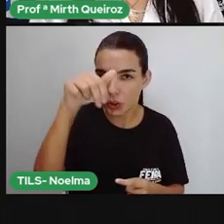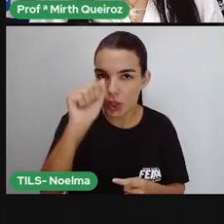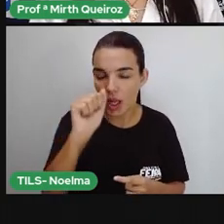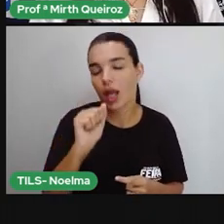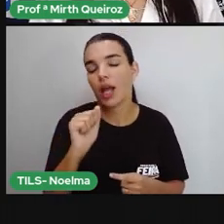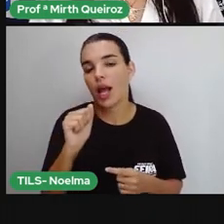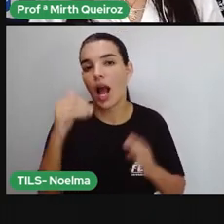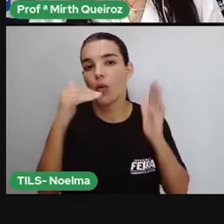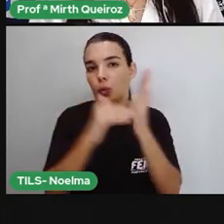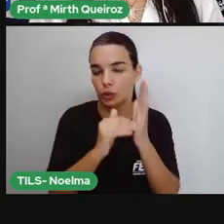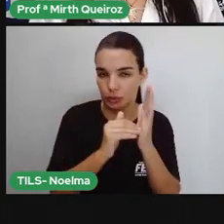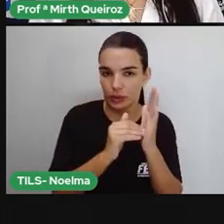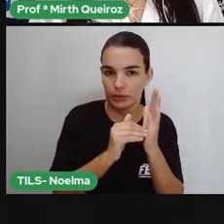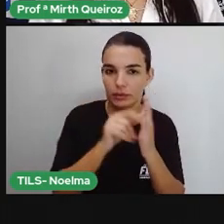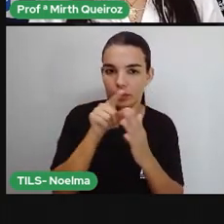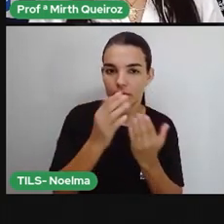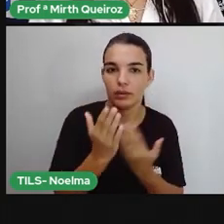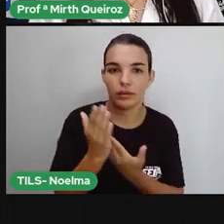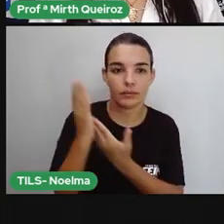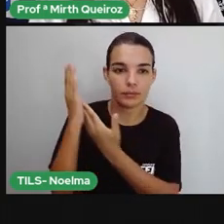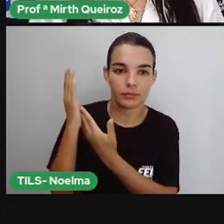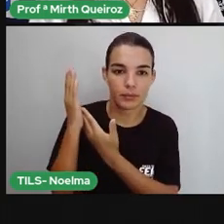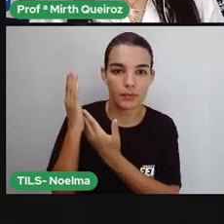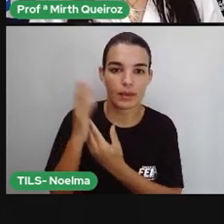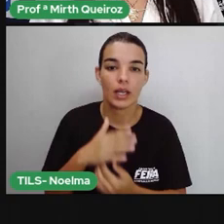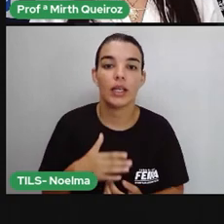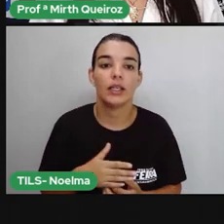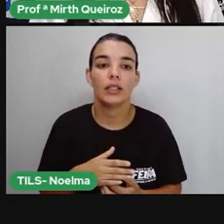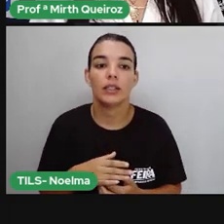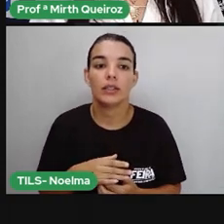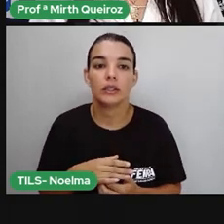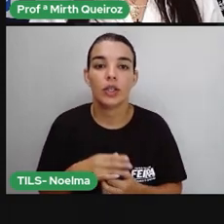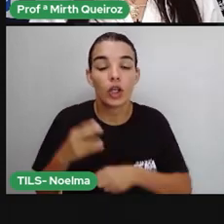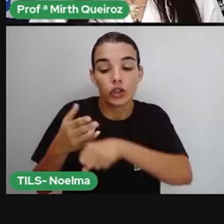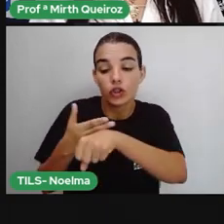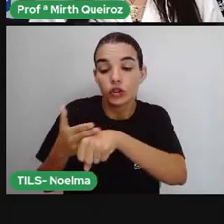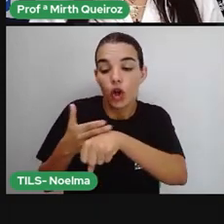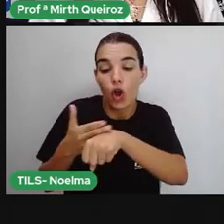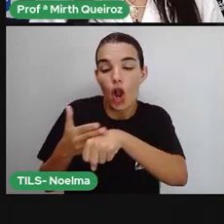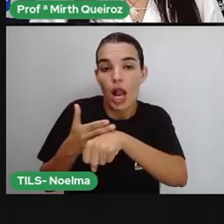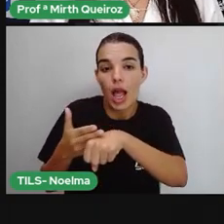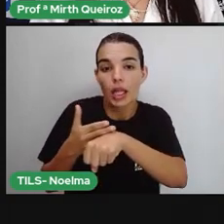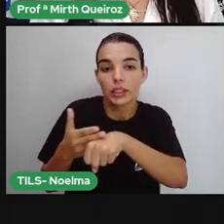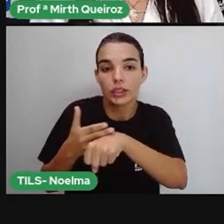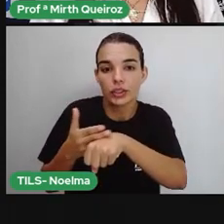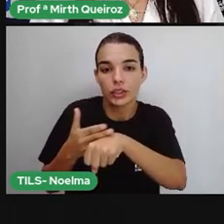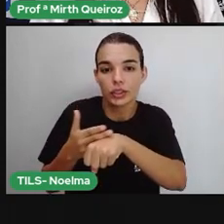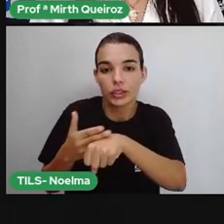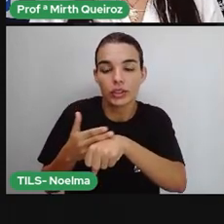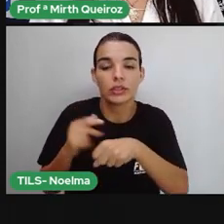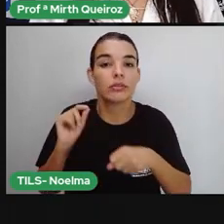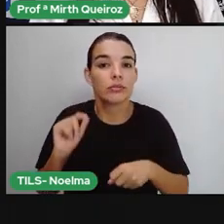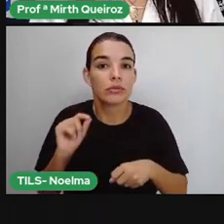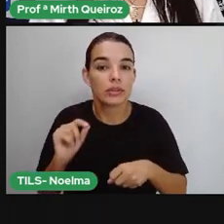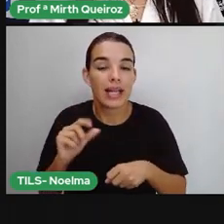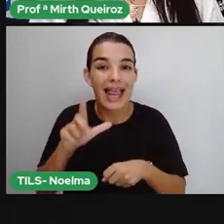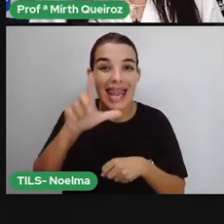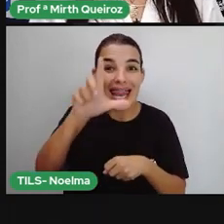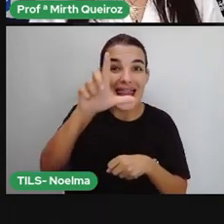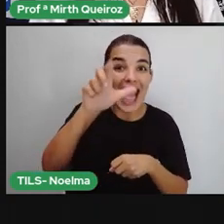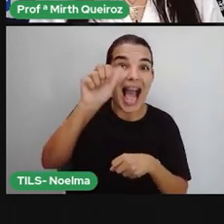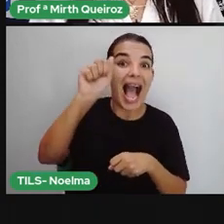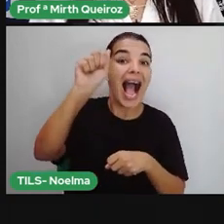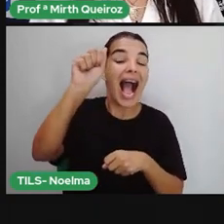tônica é a última. Olha a palavra chocolate. Chocolate. Olá,